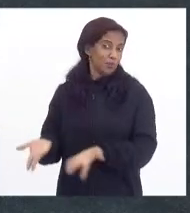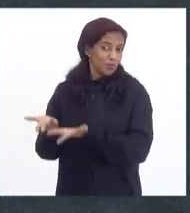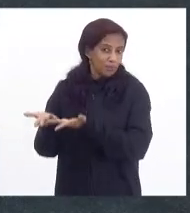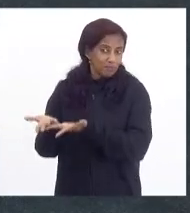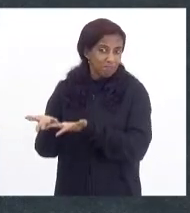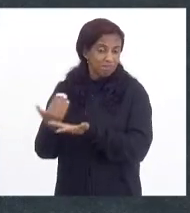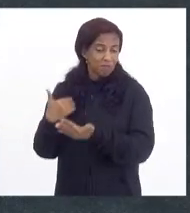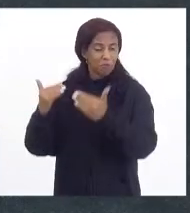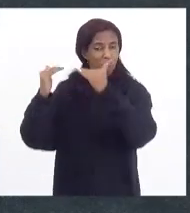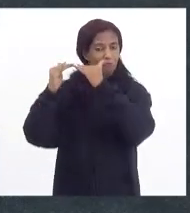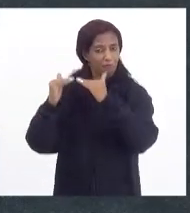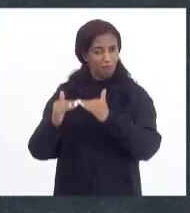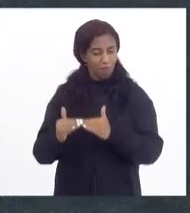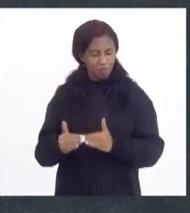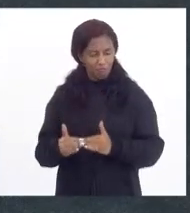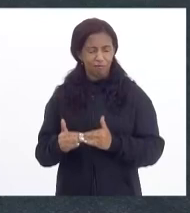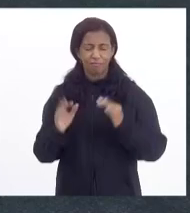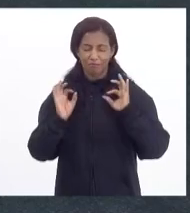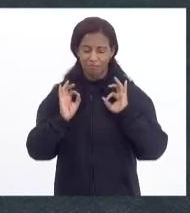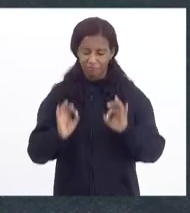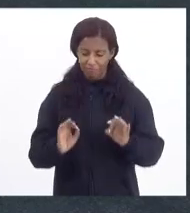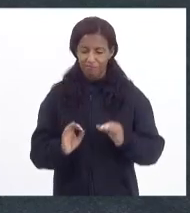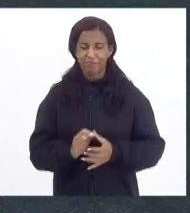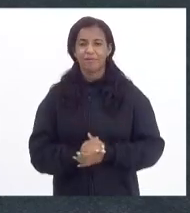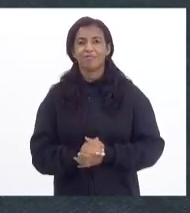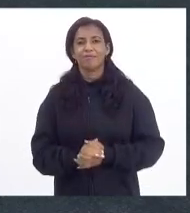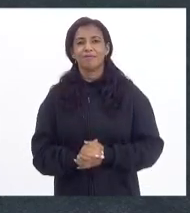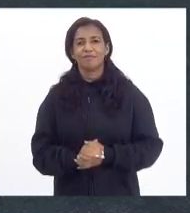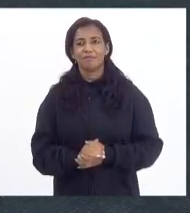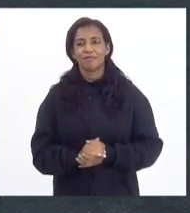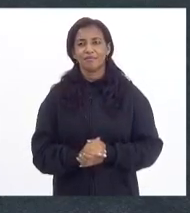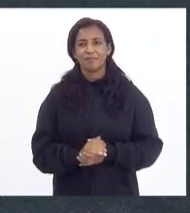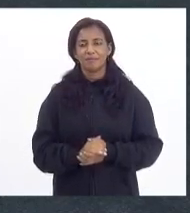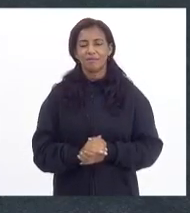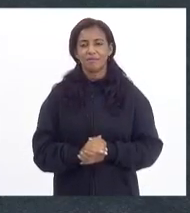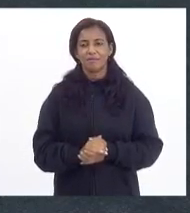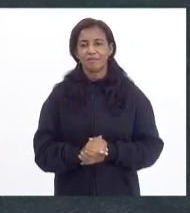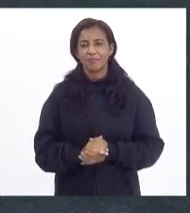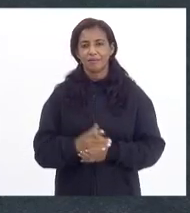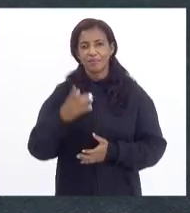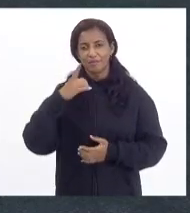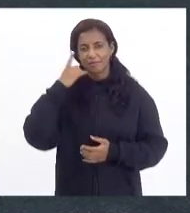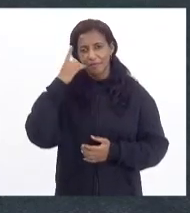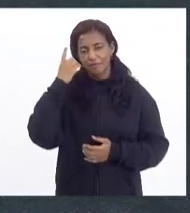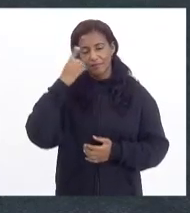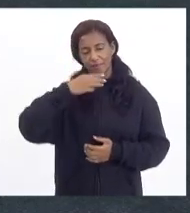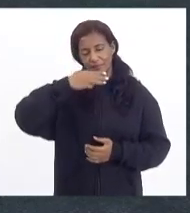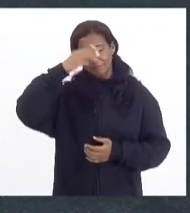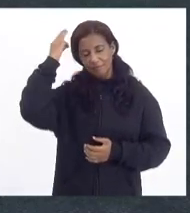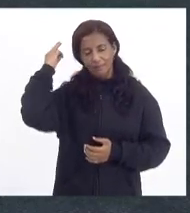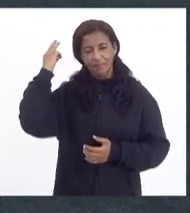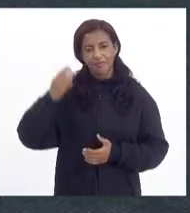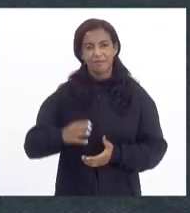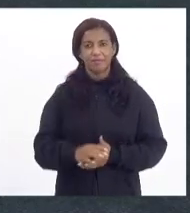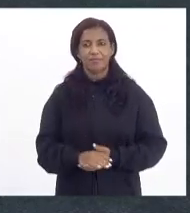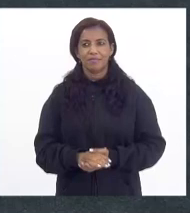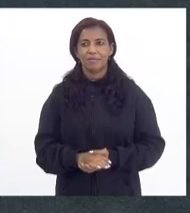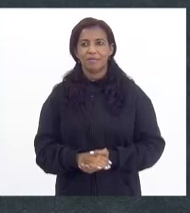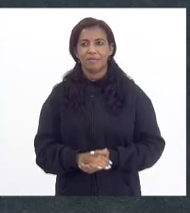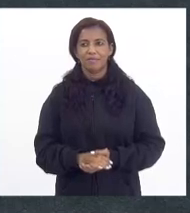eu estou concordando em gênero, número e grau com o deputado Márcio Pacheco.